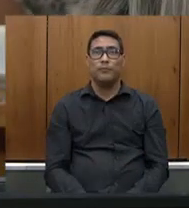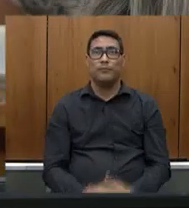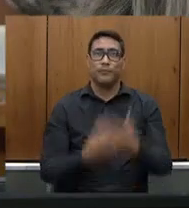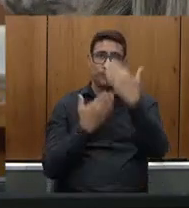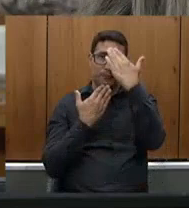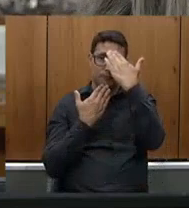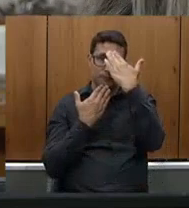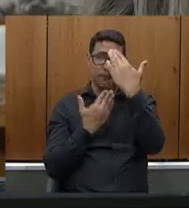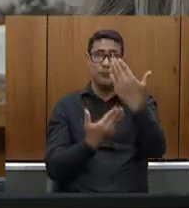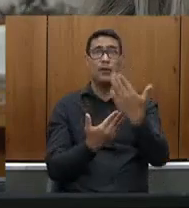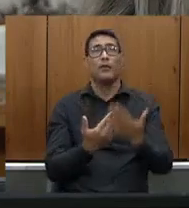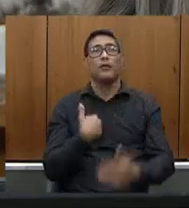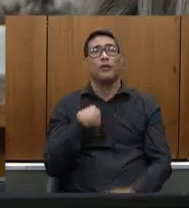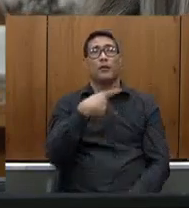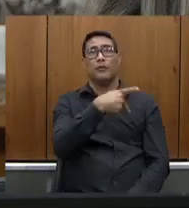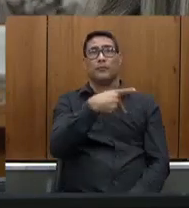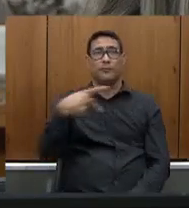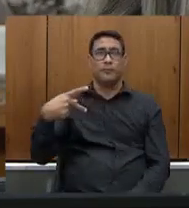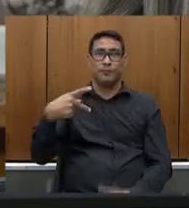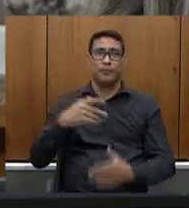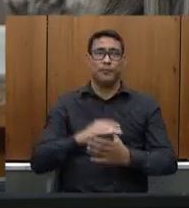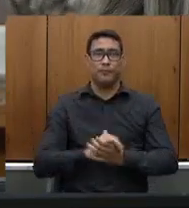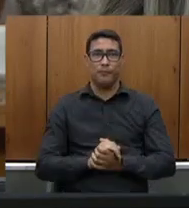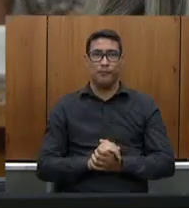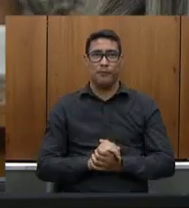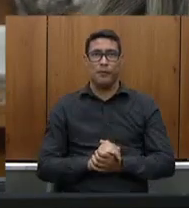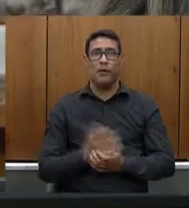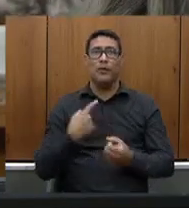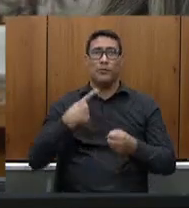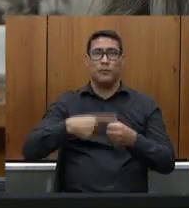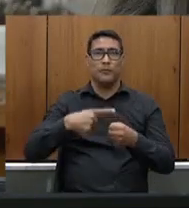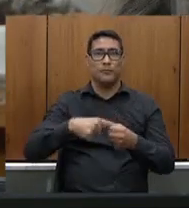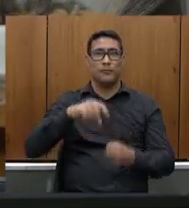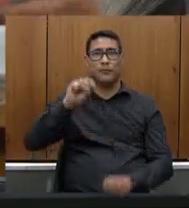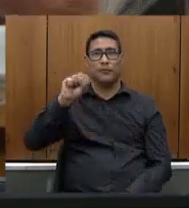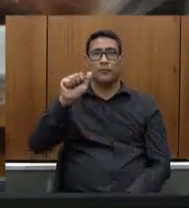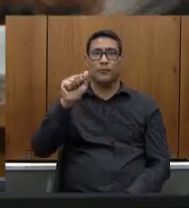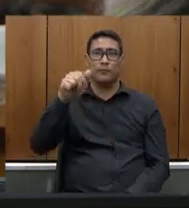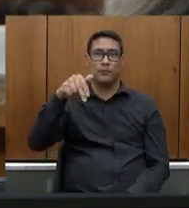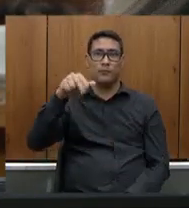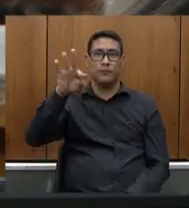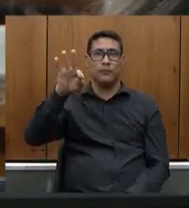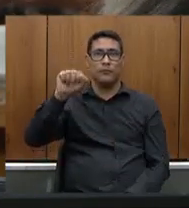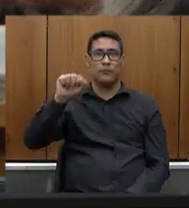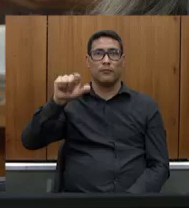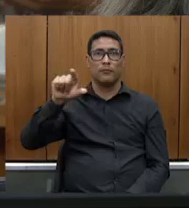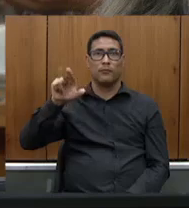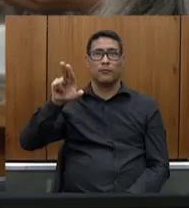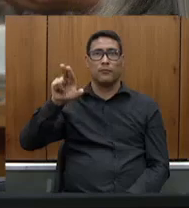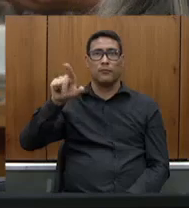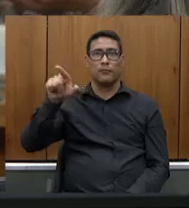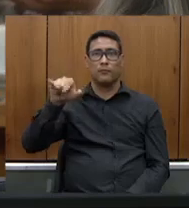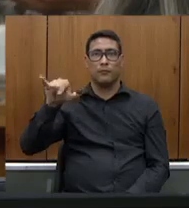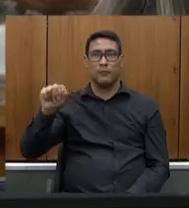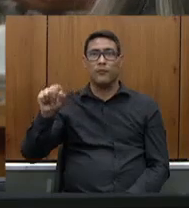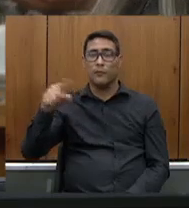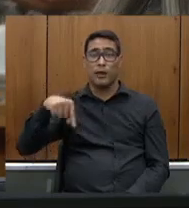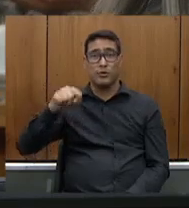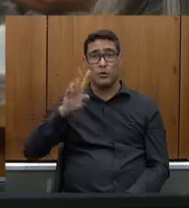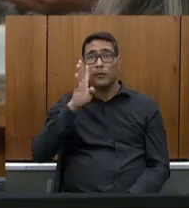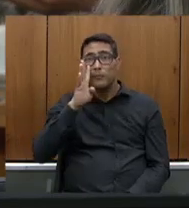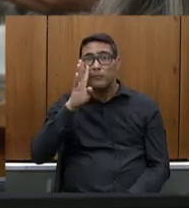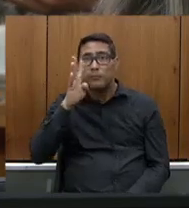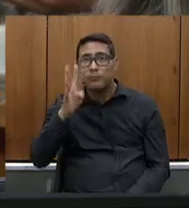Presidente primeiro sobre Hospital Santa Lúcia dizer que estou estamos atentos ao São